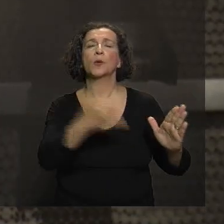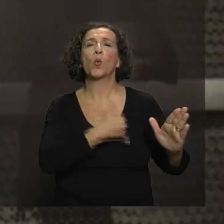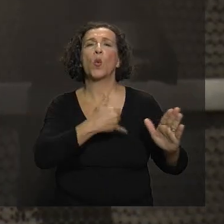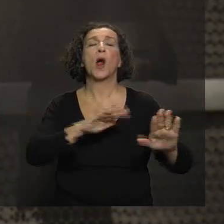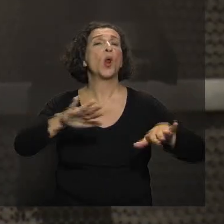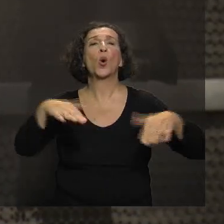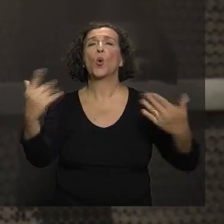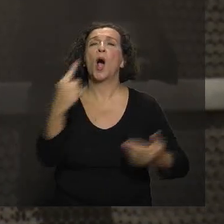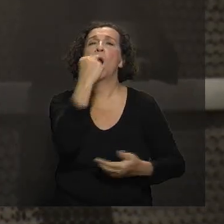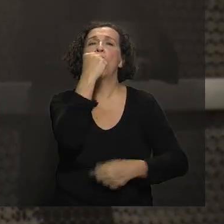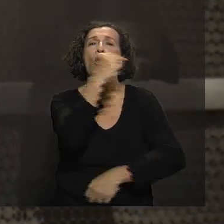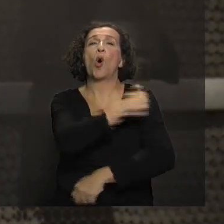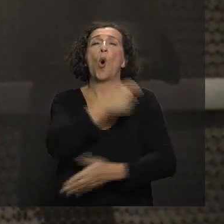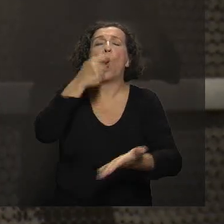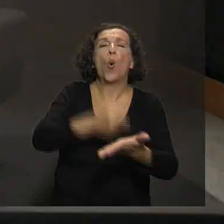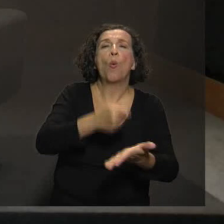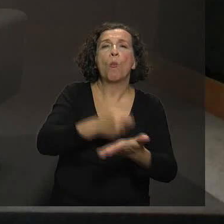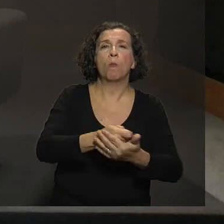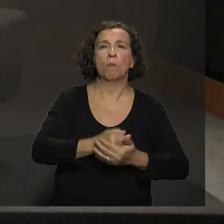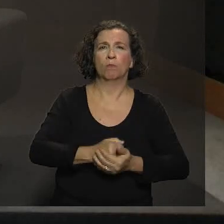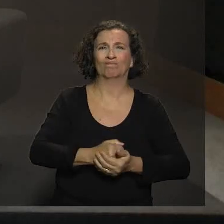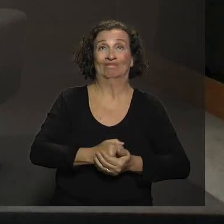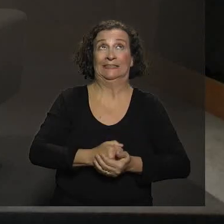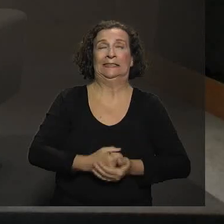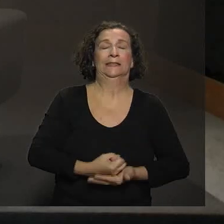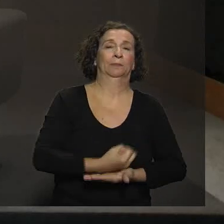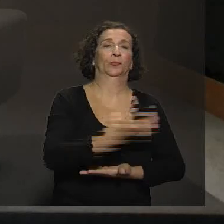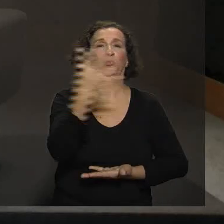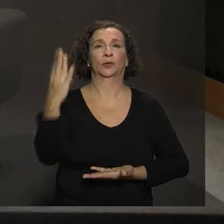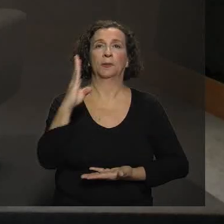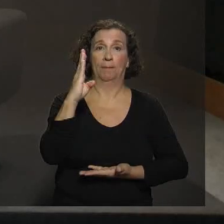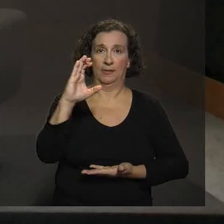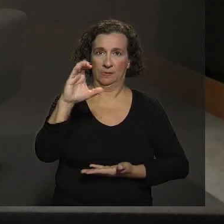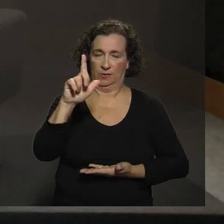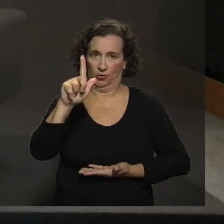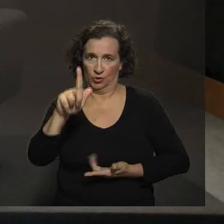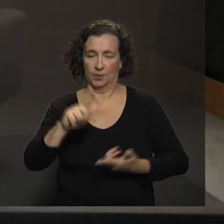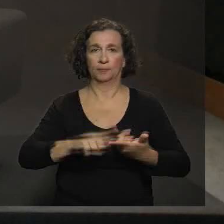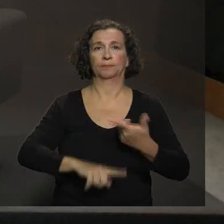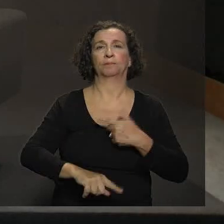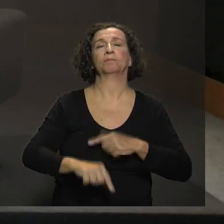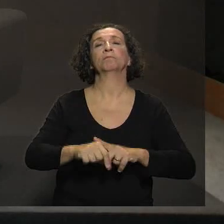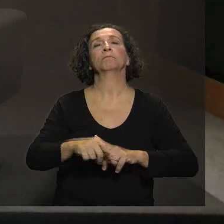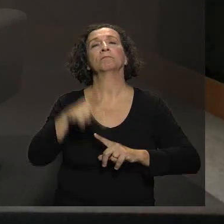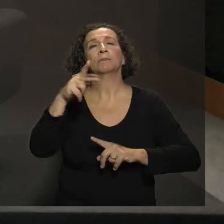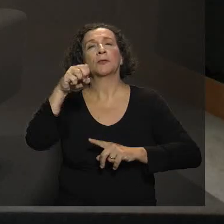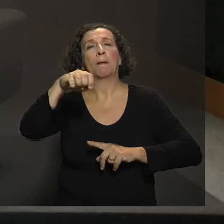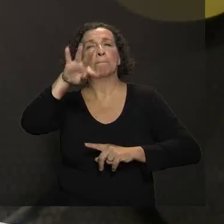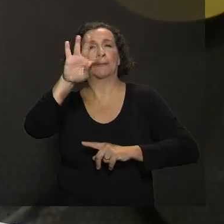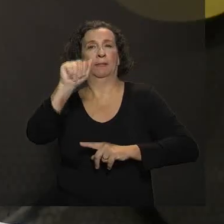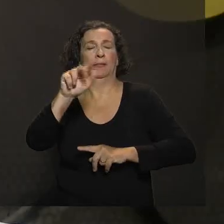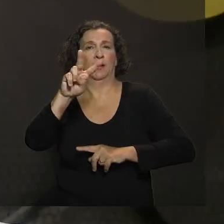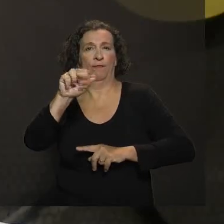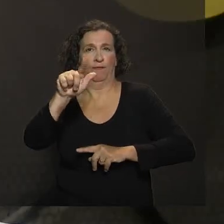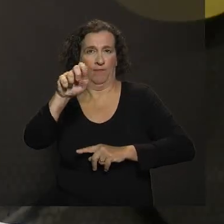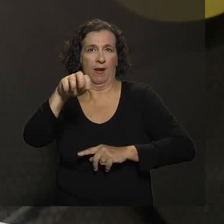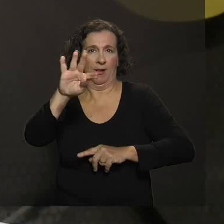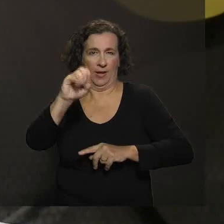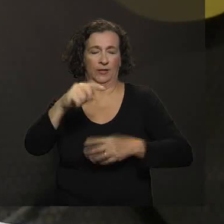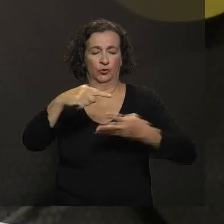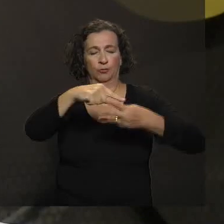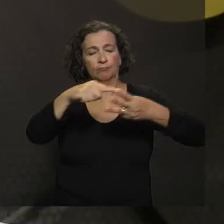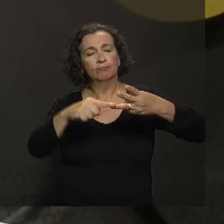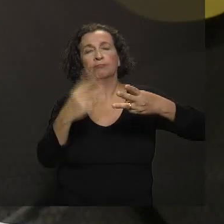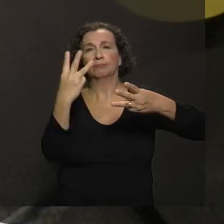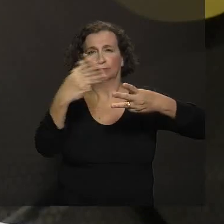são as vacinas obrigatórias? São muitas. BCG, a pentavalente, que é difteria, tétano,